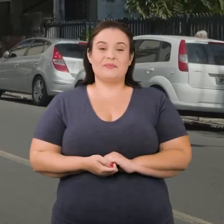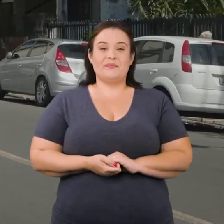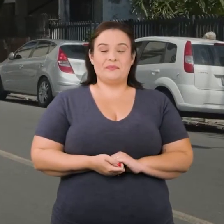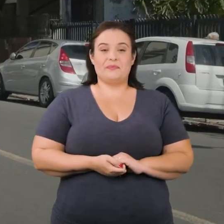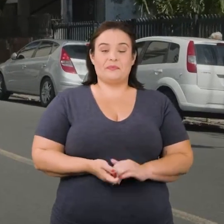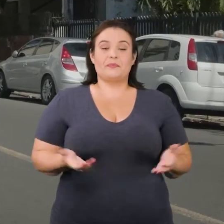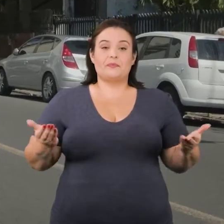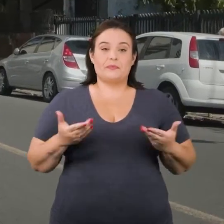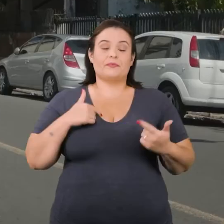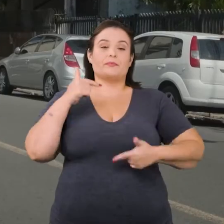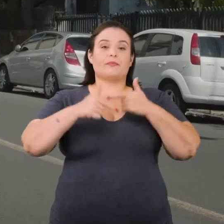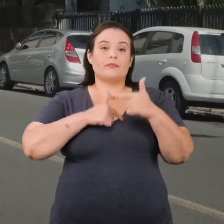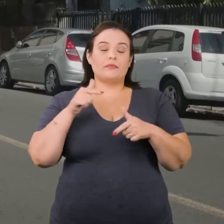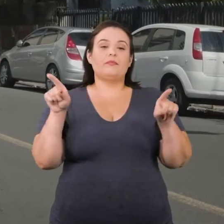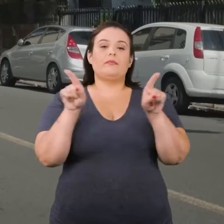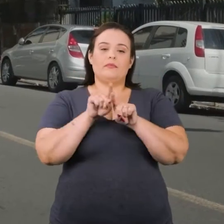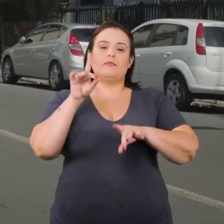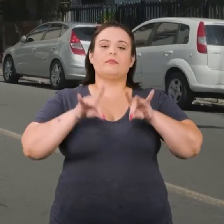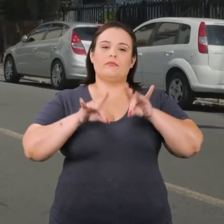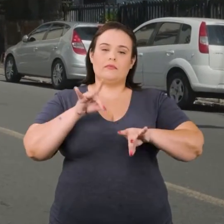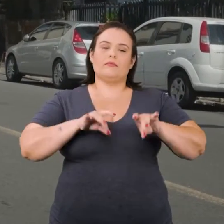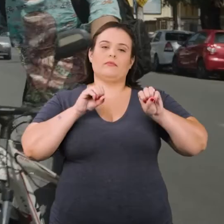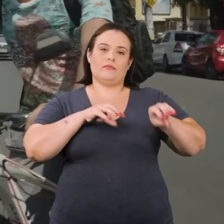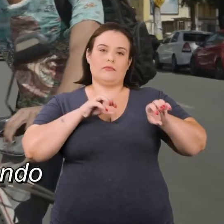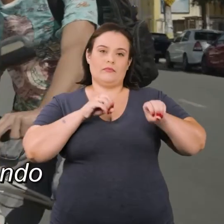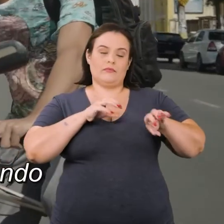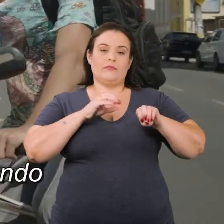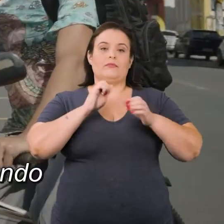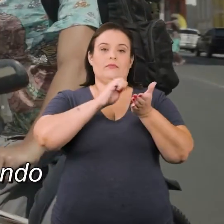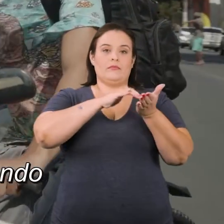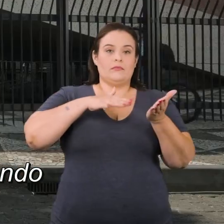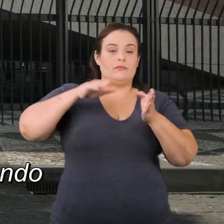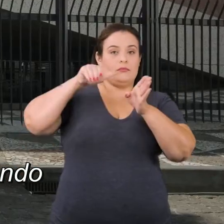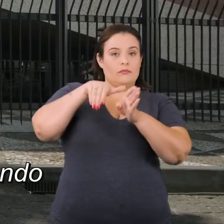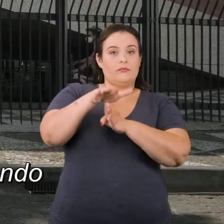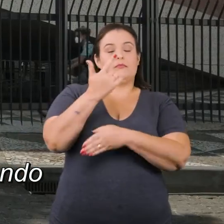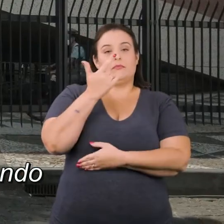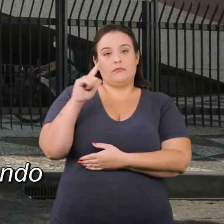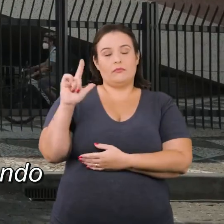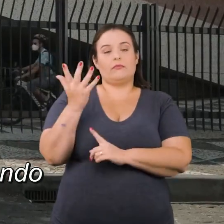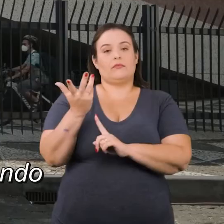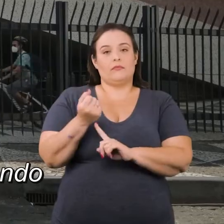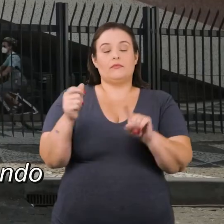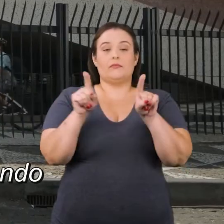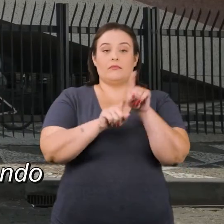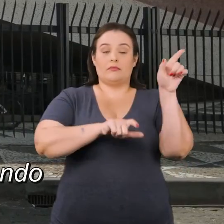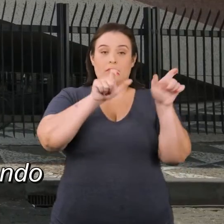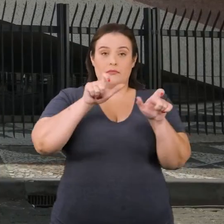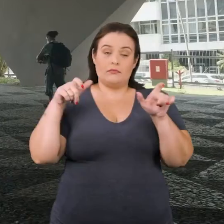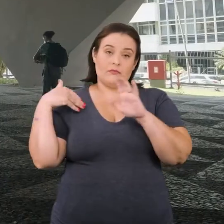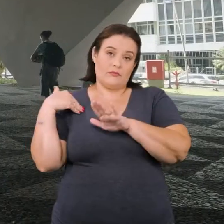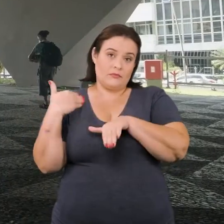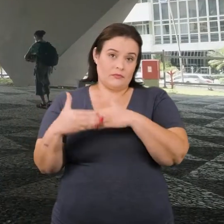Hoje em dia eu atuo também dando oficinas, ministrando atividades e orientando outros artistas e